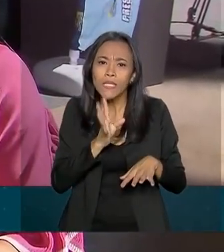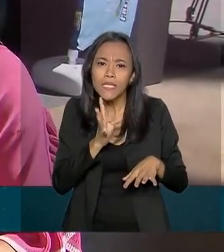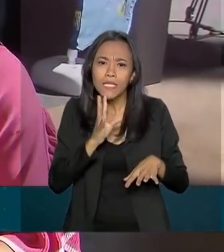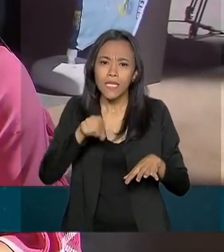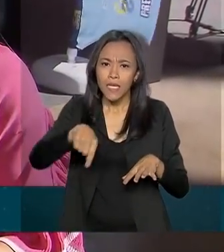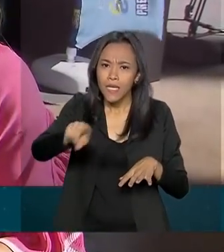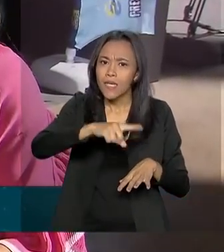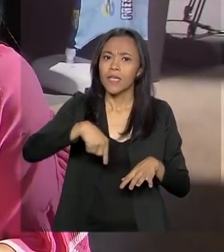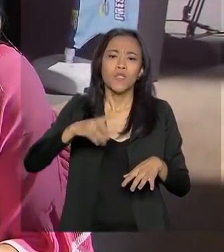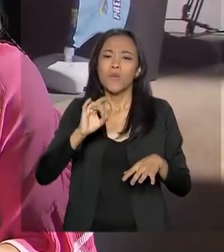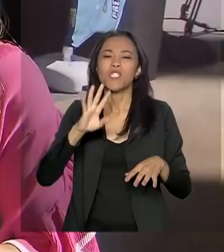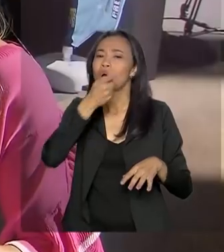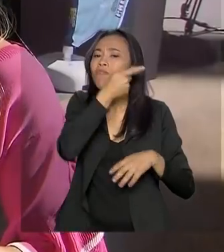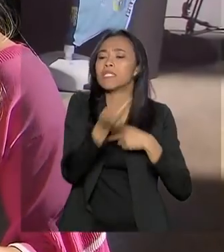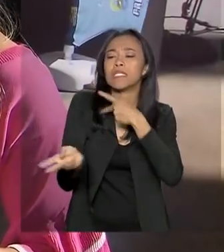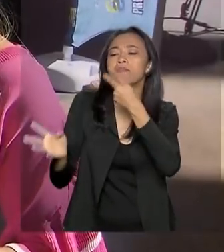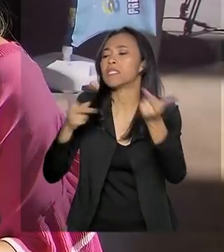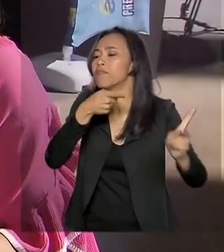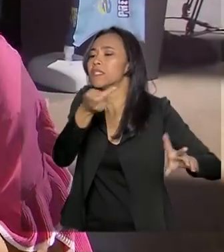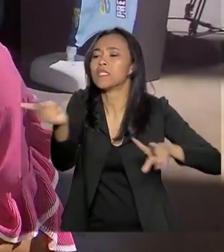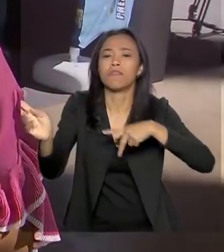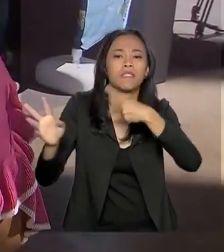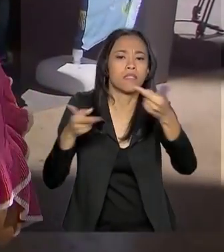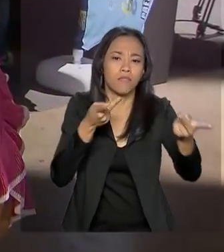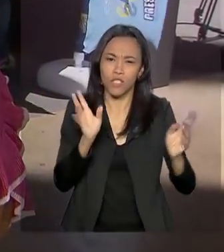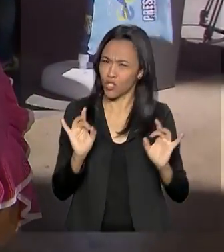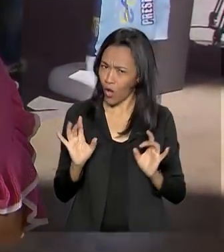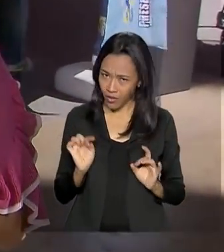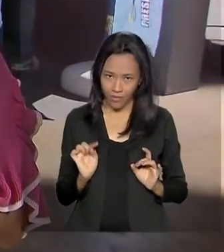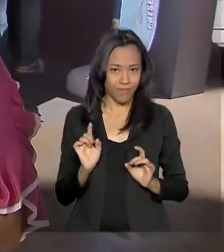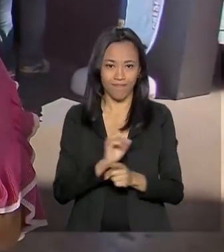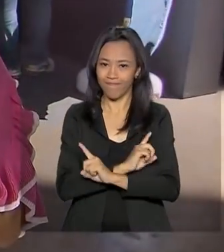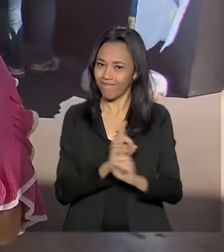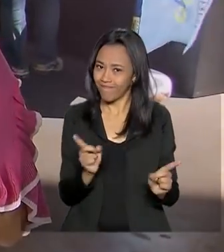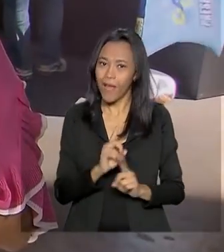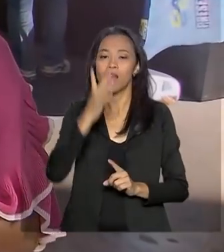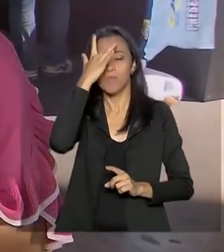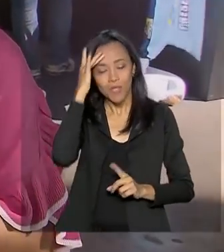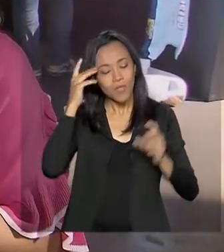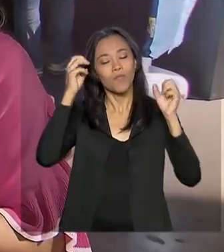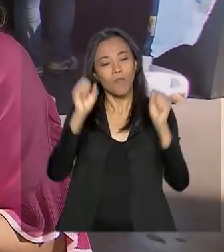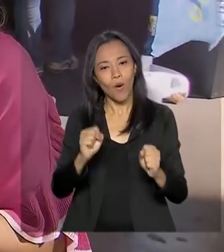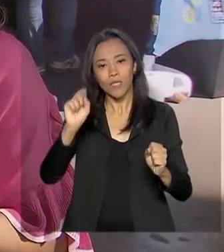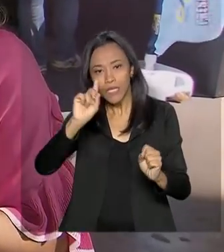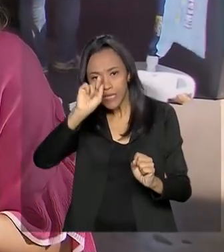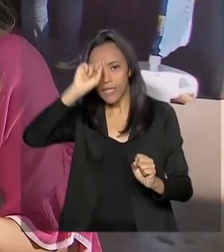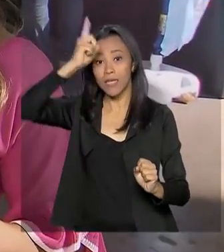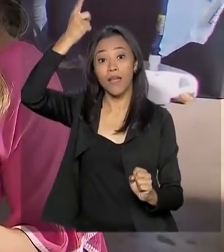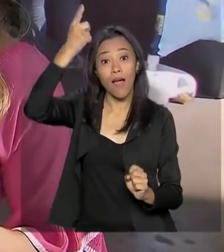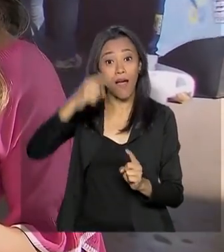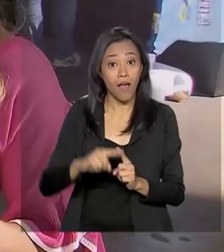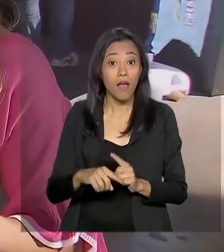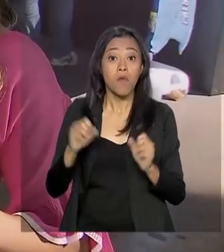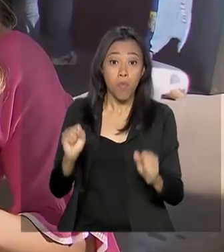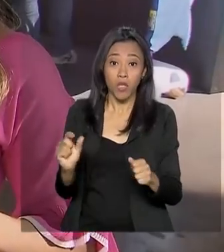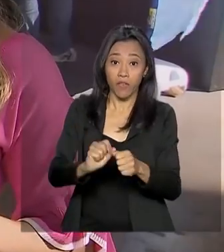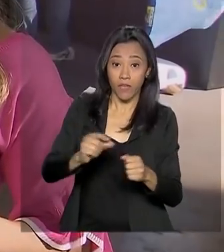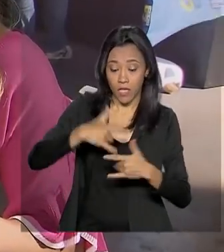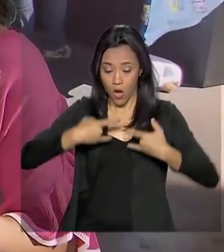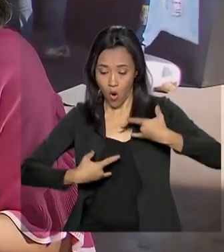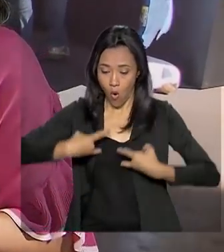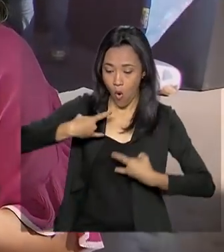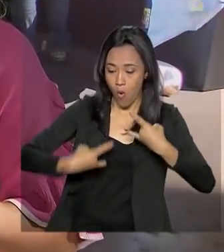Não é um evento para visitação definitivamente. As pessoas que vierem vão poder, por exemplo, criar conteúdo, construir robôs,